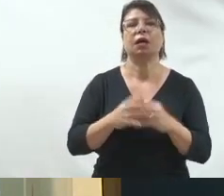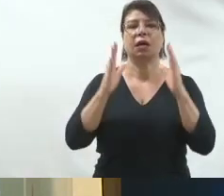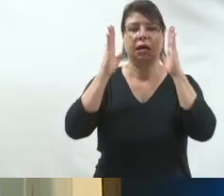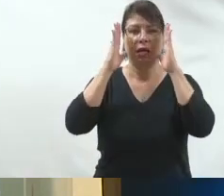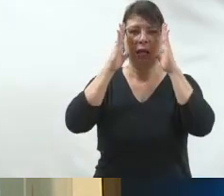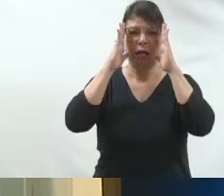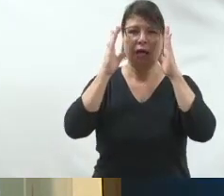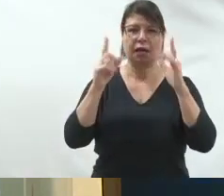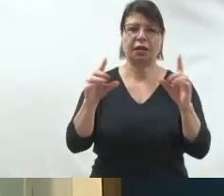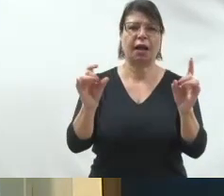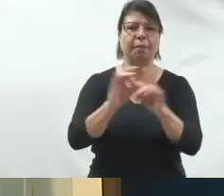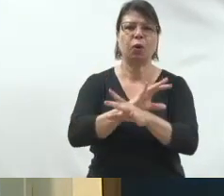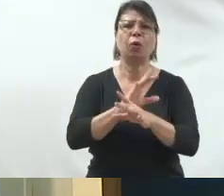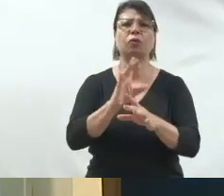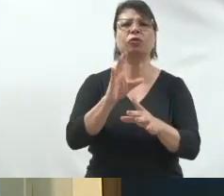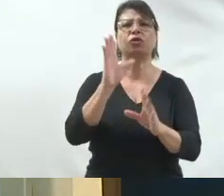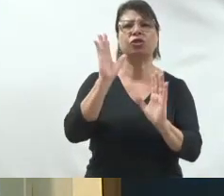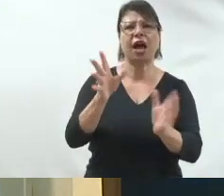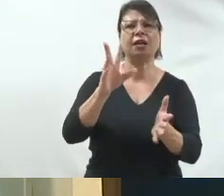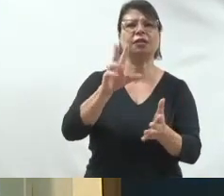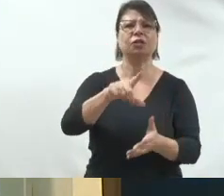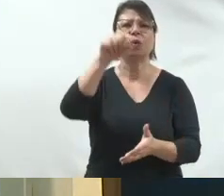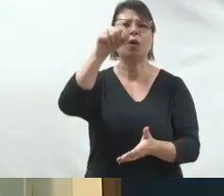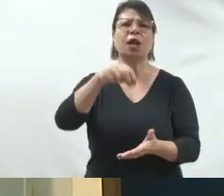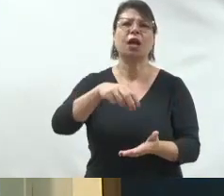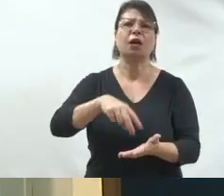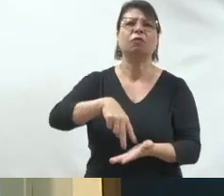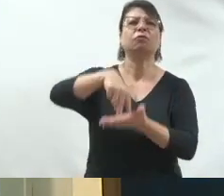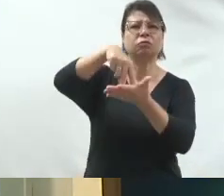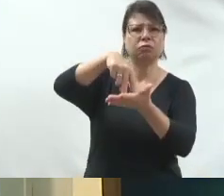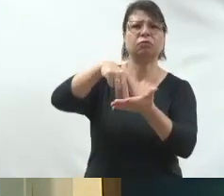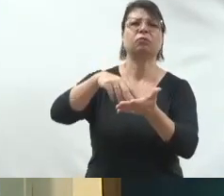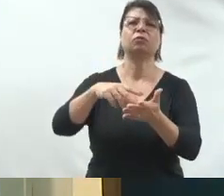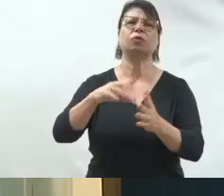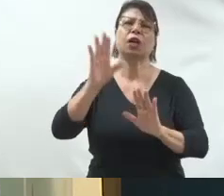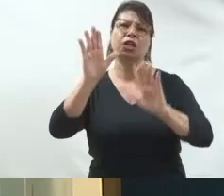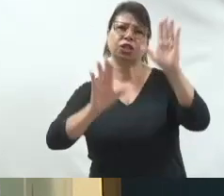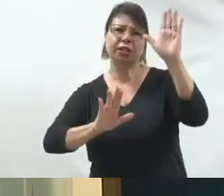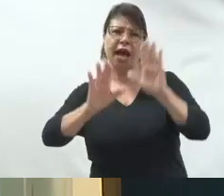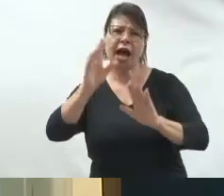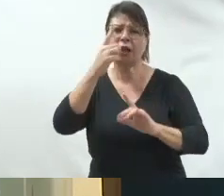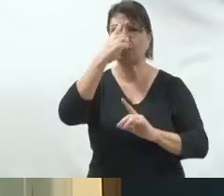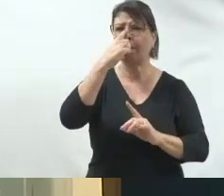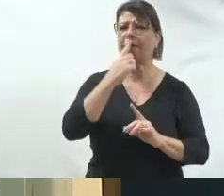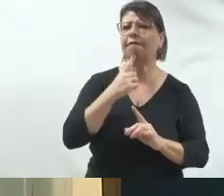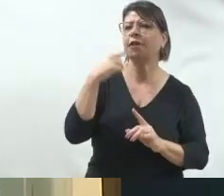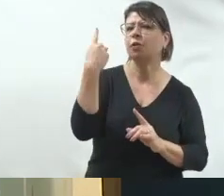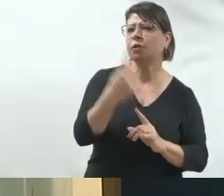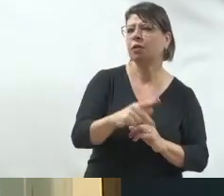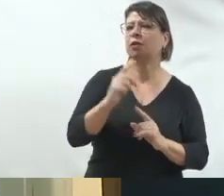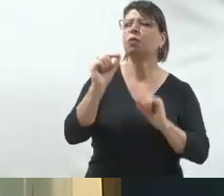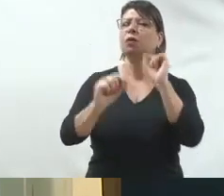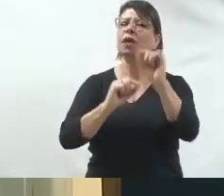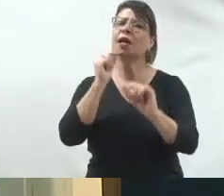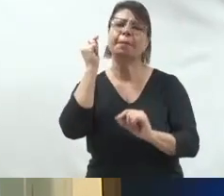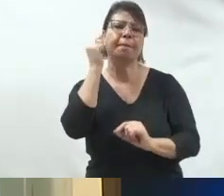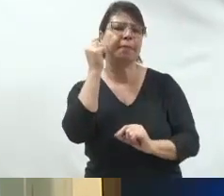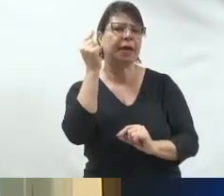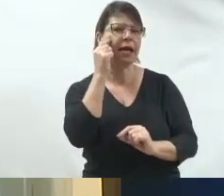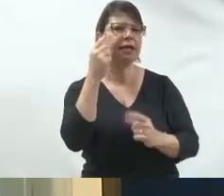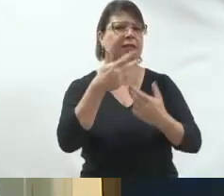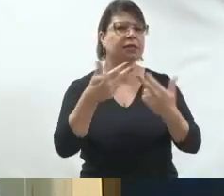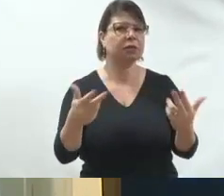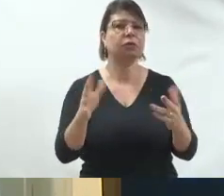aí está lá muito bem definido quem é o candidato, a história do candidato, o perfil do candidato, o o candidato pensa, essas coisas